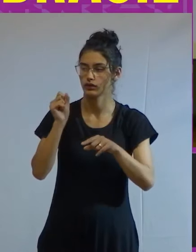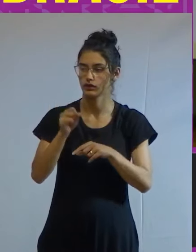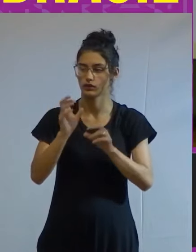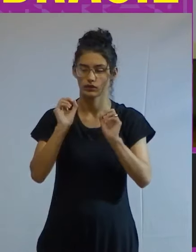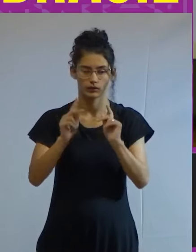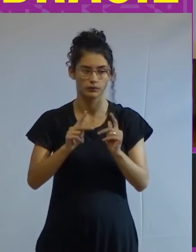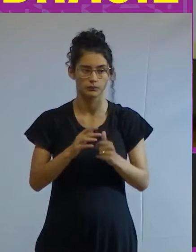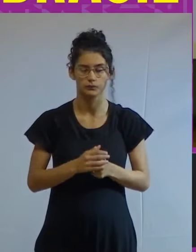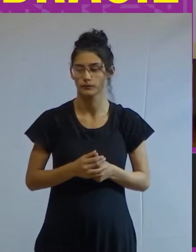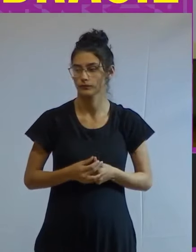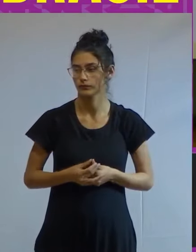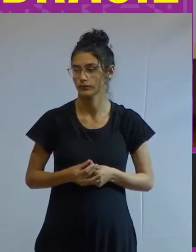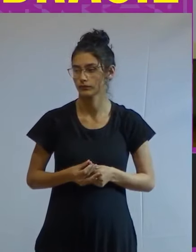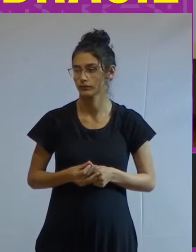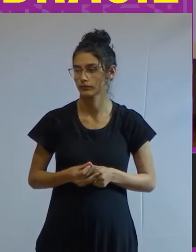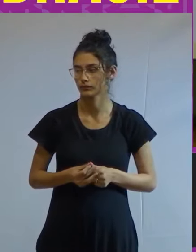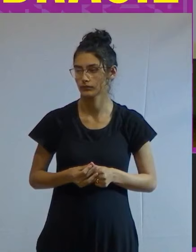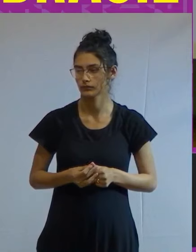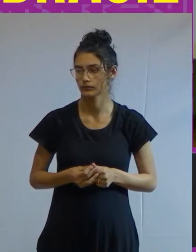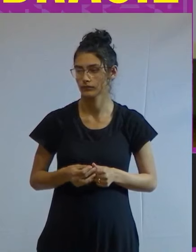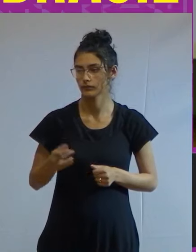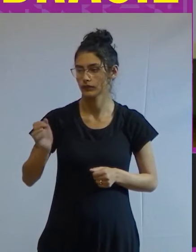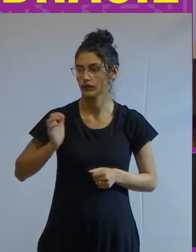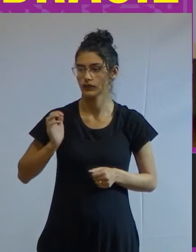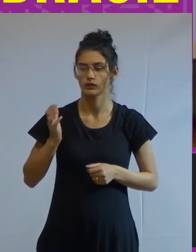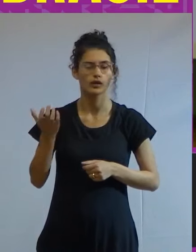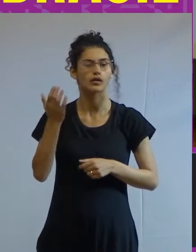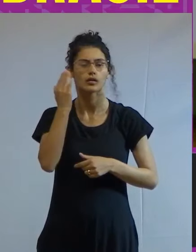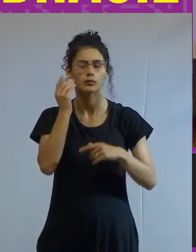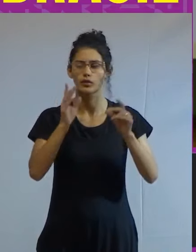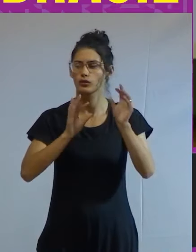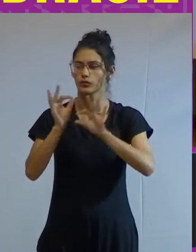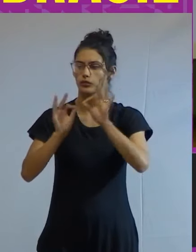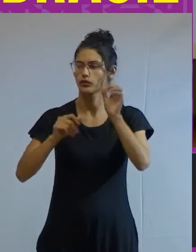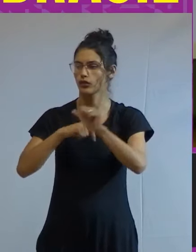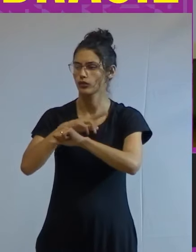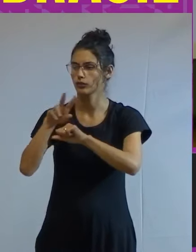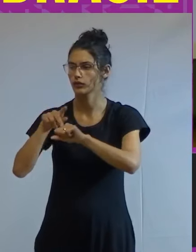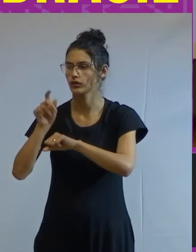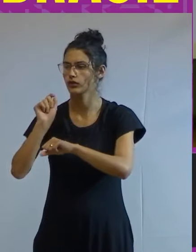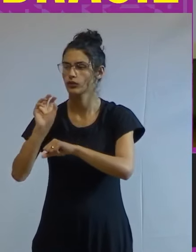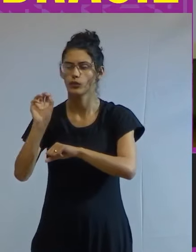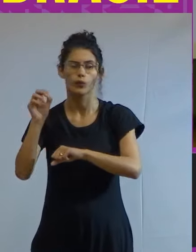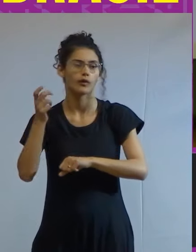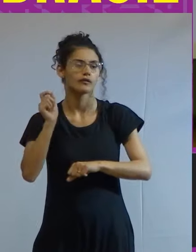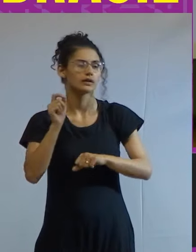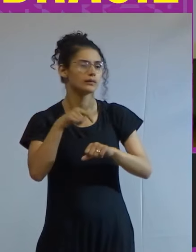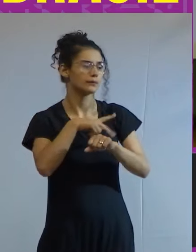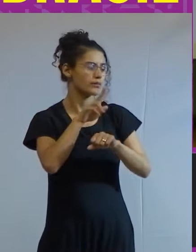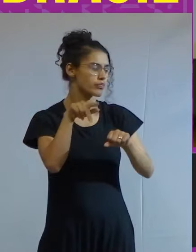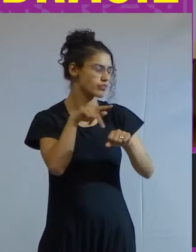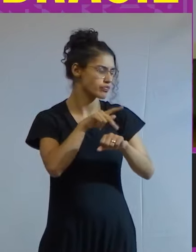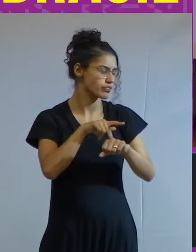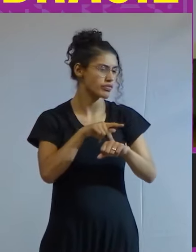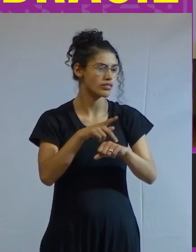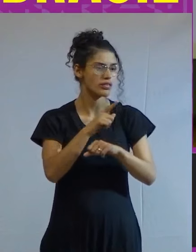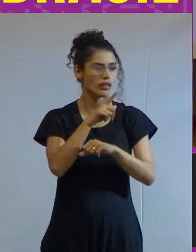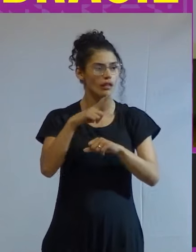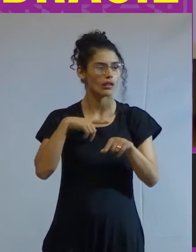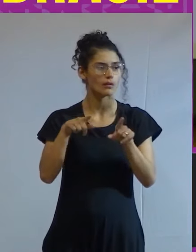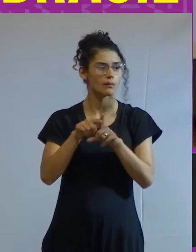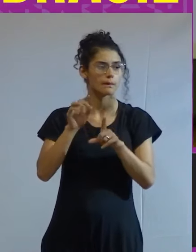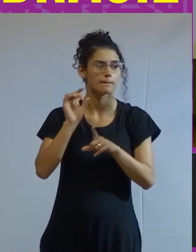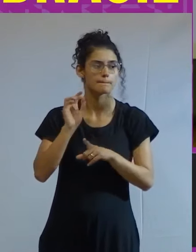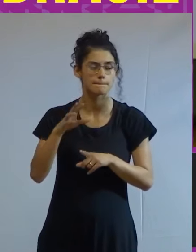dizer riqueza é riqueza não estou preocupado com um projeto de país nem o que vai ser esse país etc e você tem não